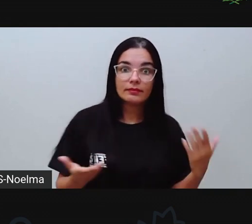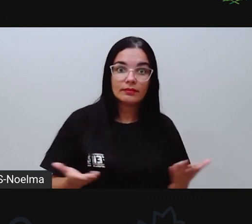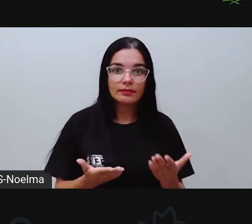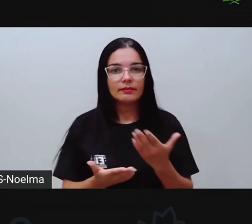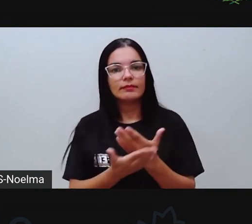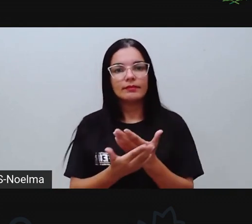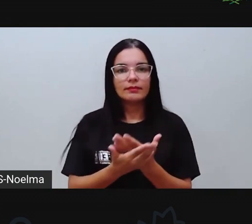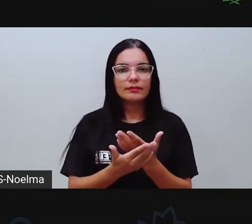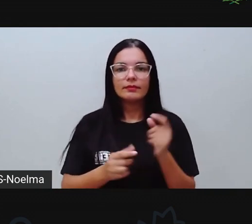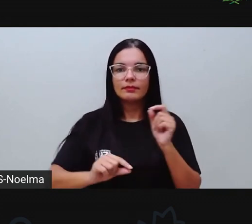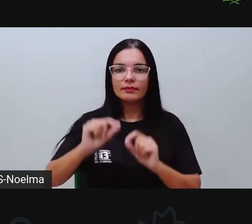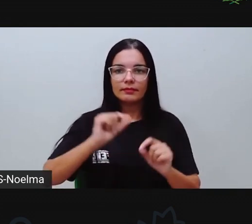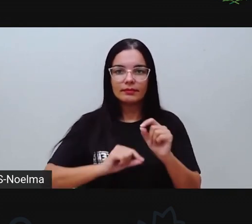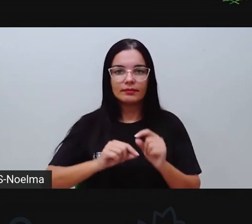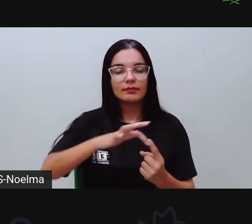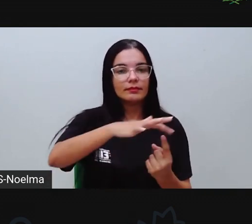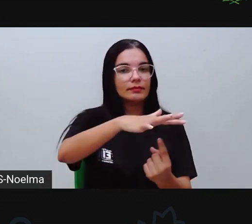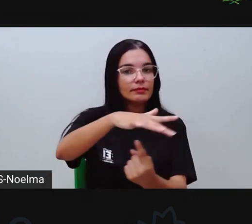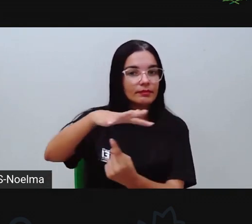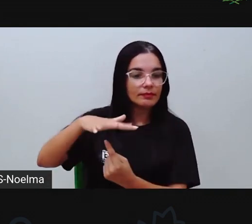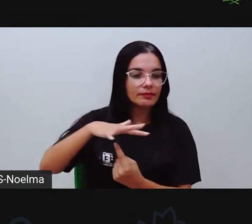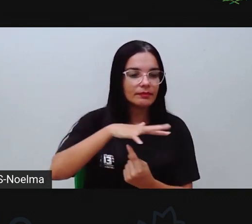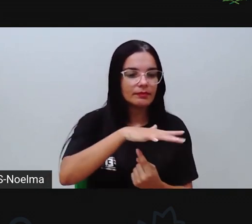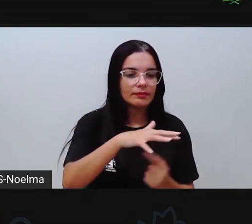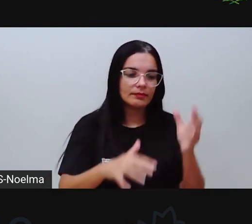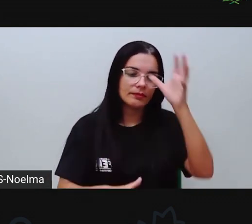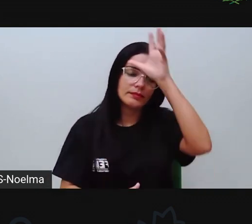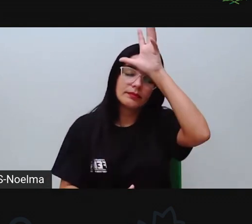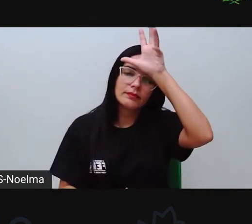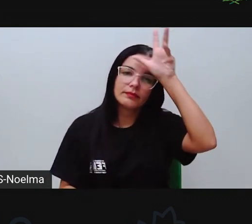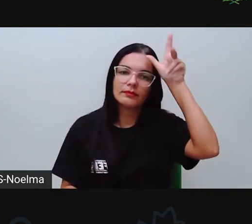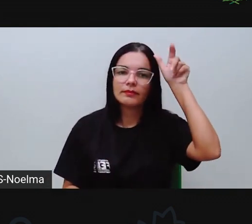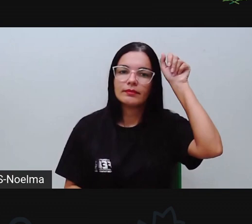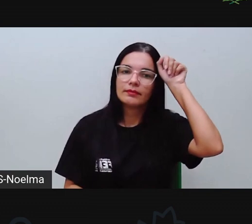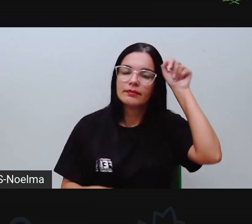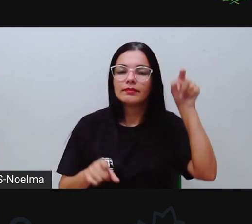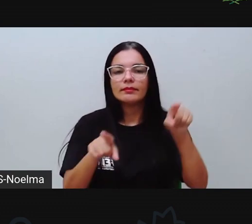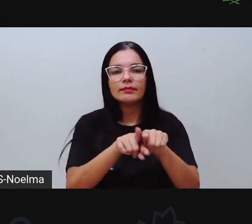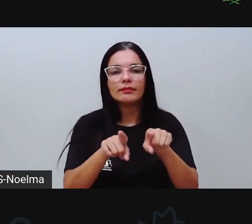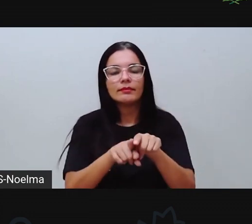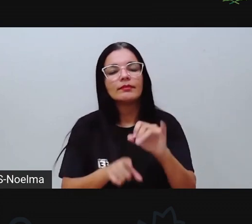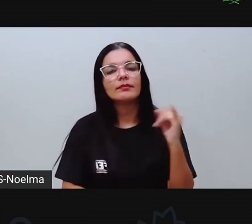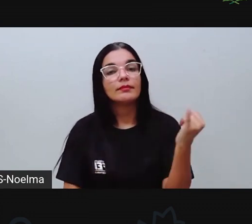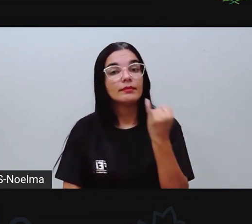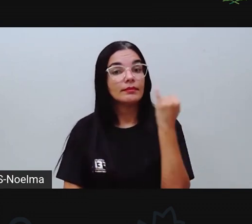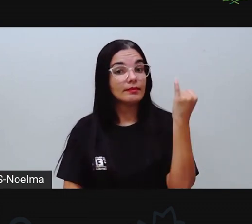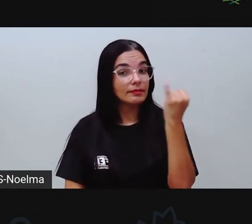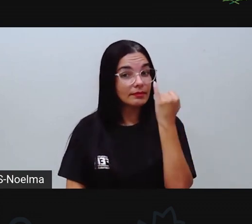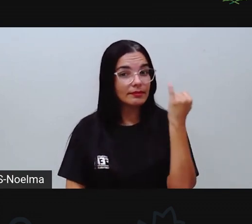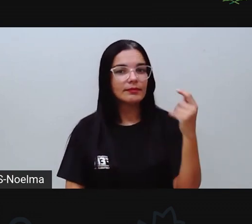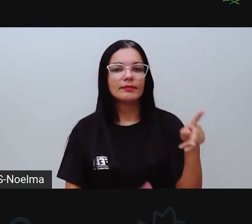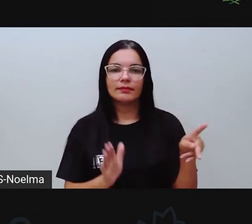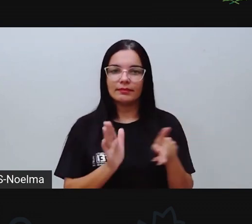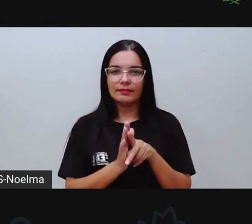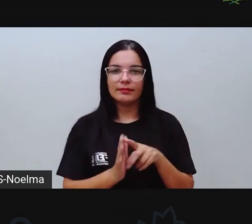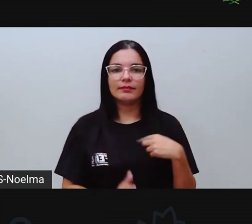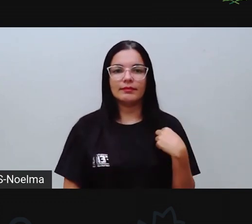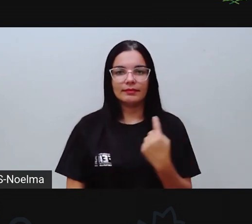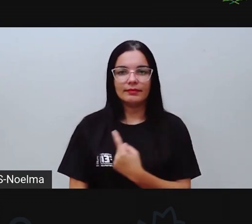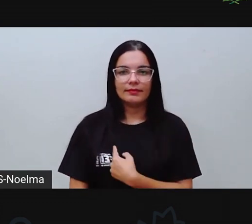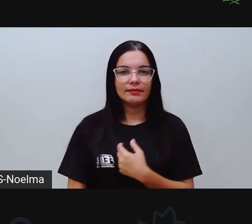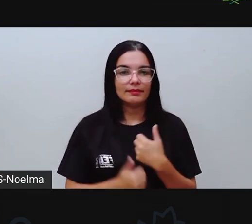aí sobre esse bioma Amazônia e a importância deste bioma para a gente. Vamos aqui